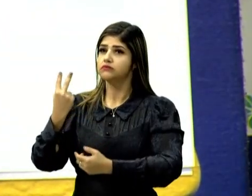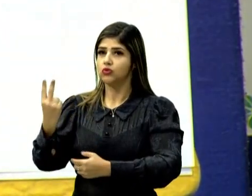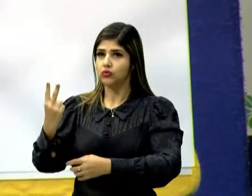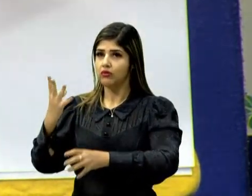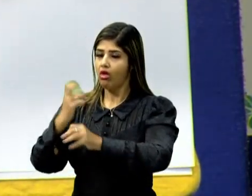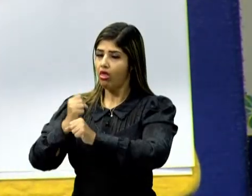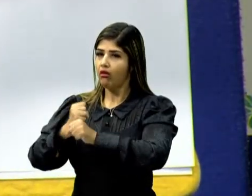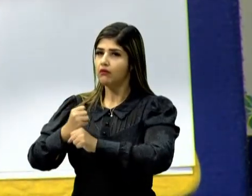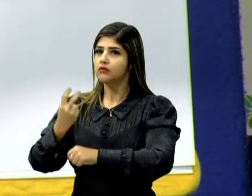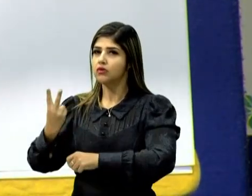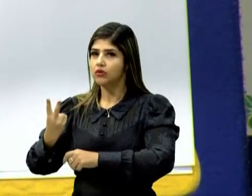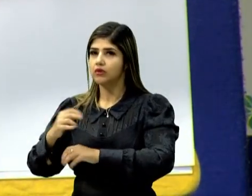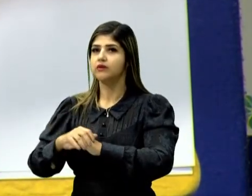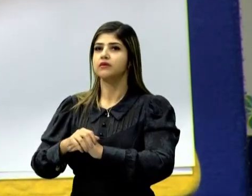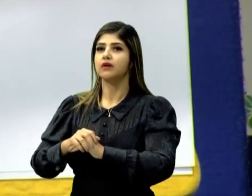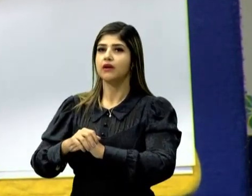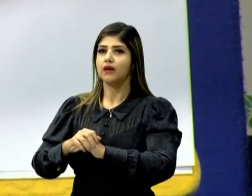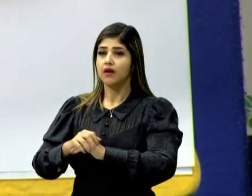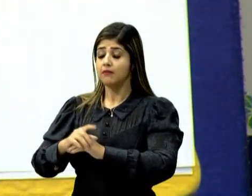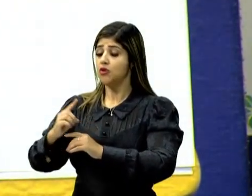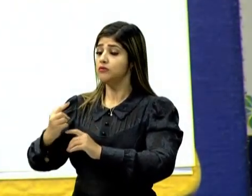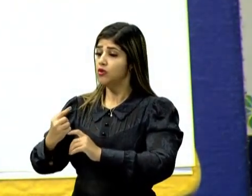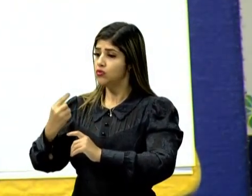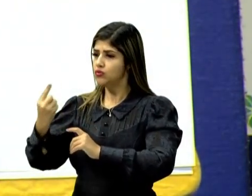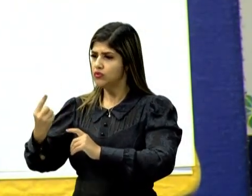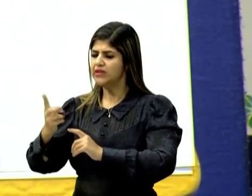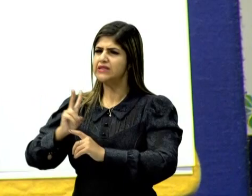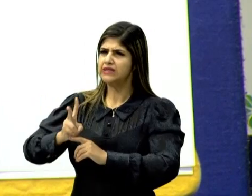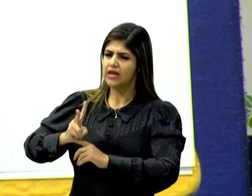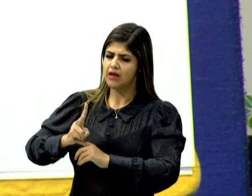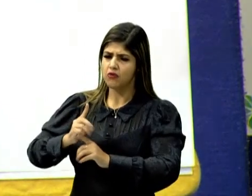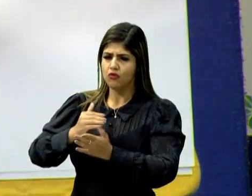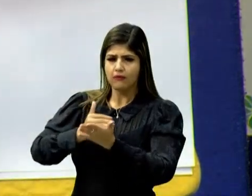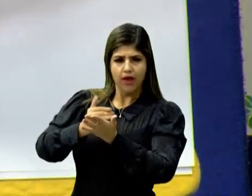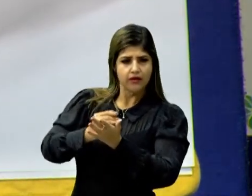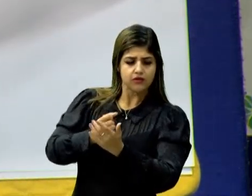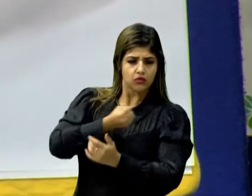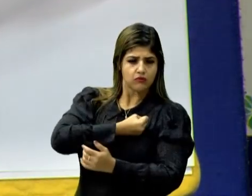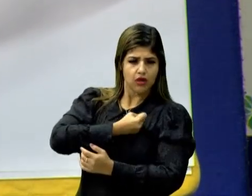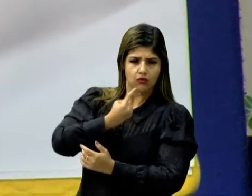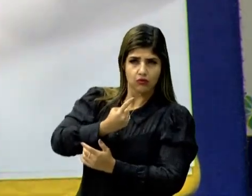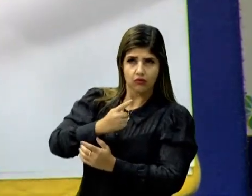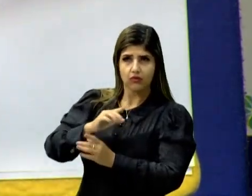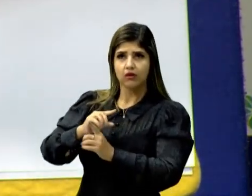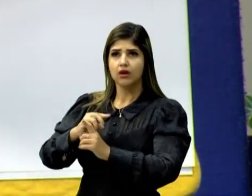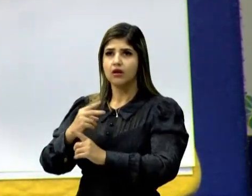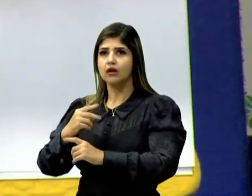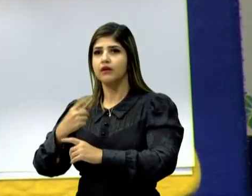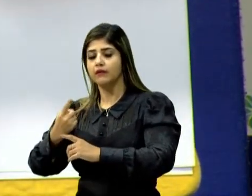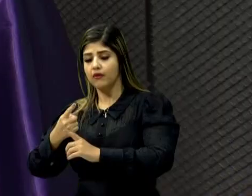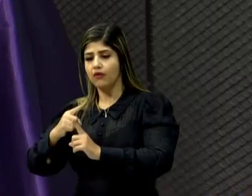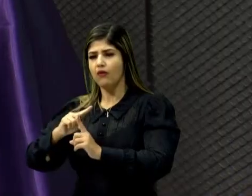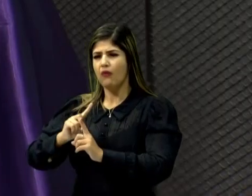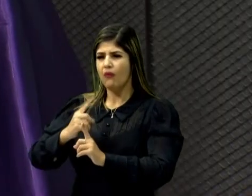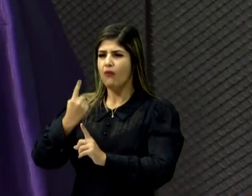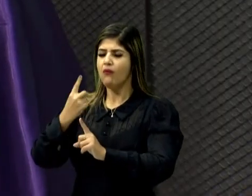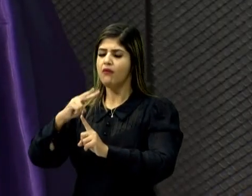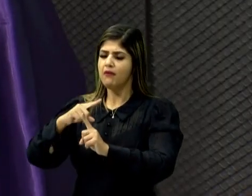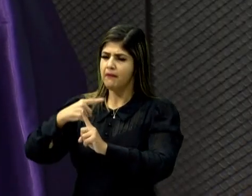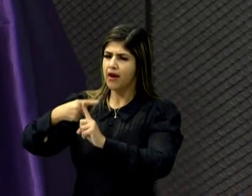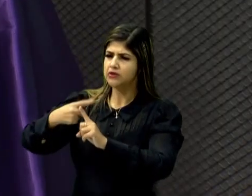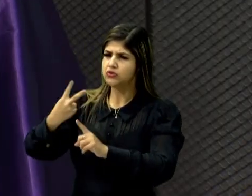Ok? E depois eu vou terminar aqui com 1. Sempre começa e termina com 1. E aí, começa com 1 e aí soma 1 mais 2,